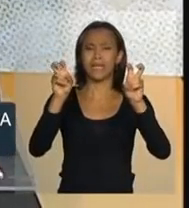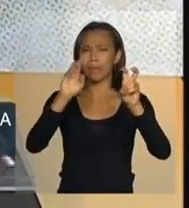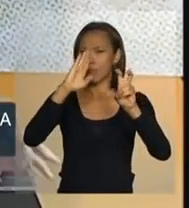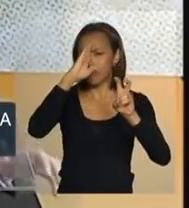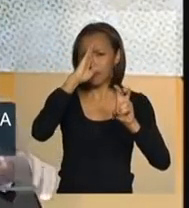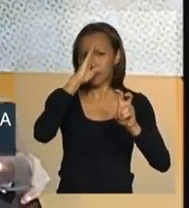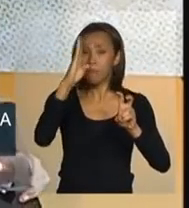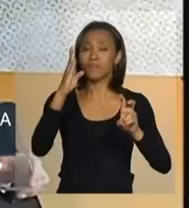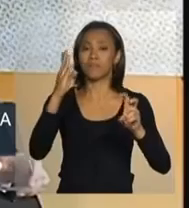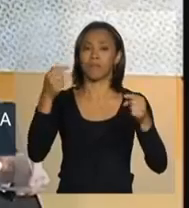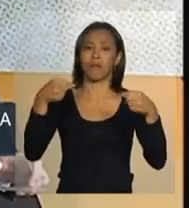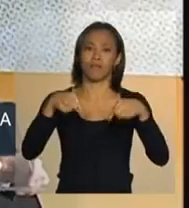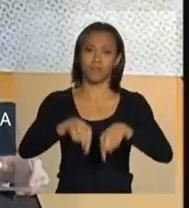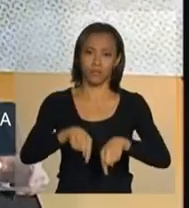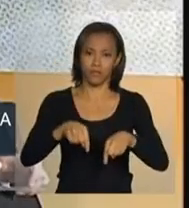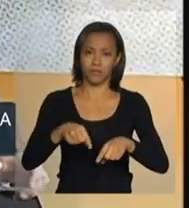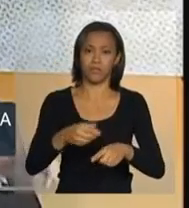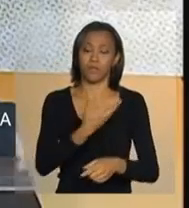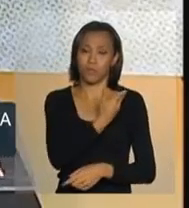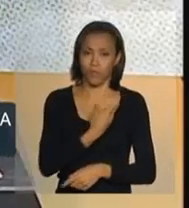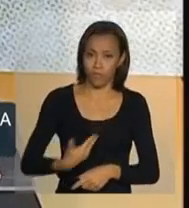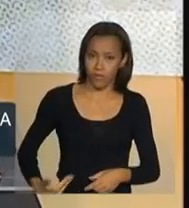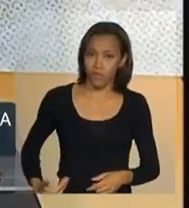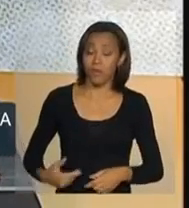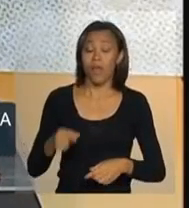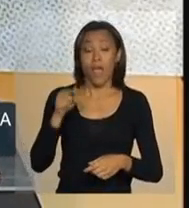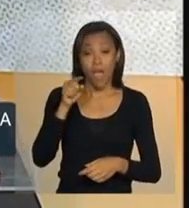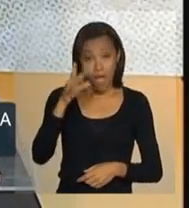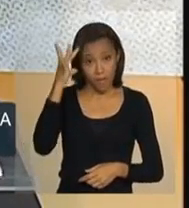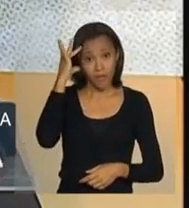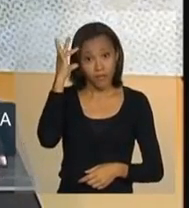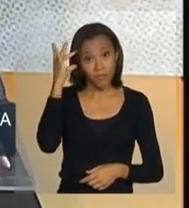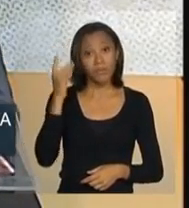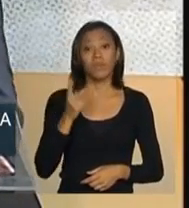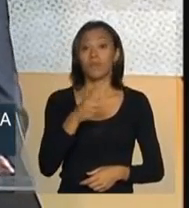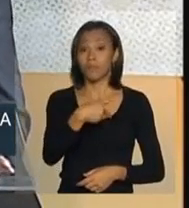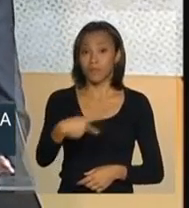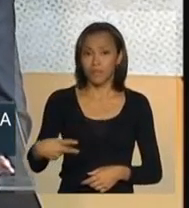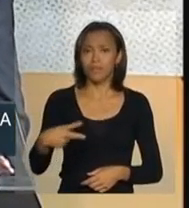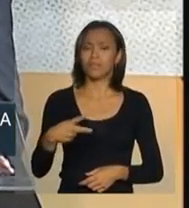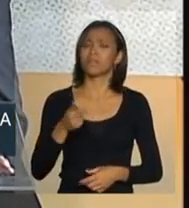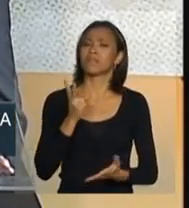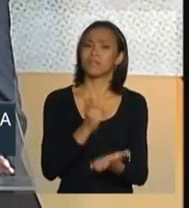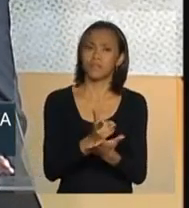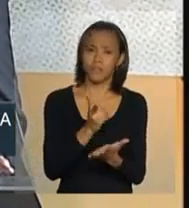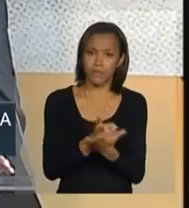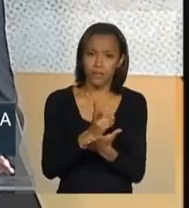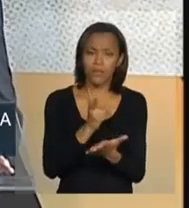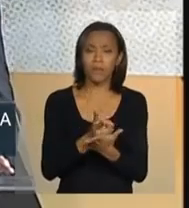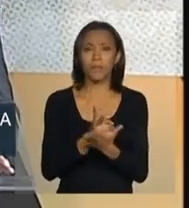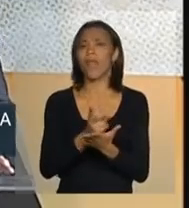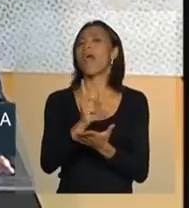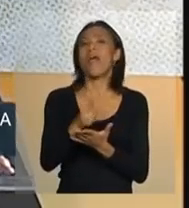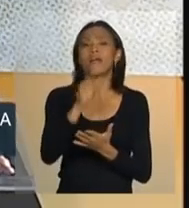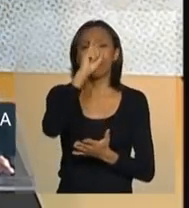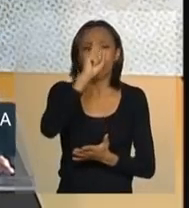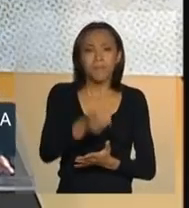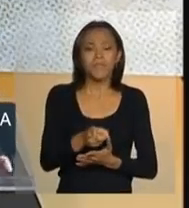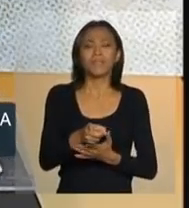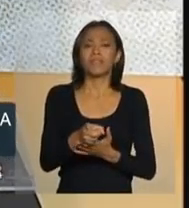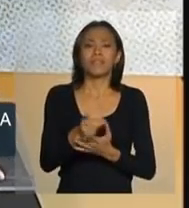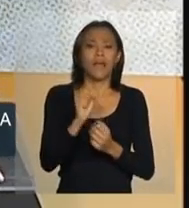prioritários, ela pessoalmente tem sido a comandante dessa